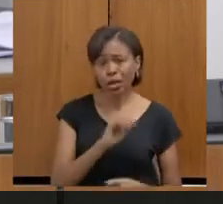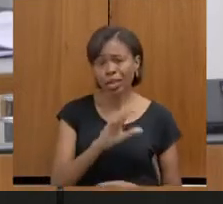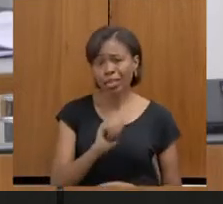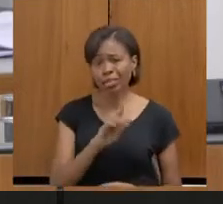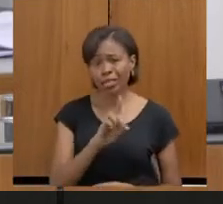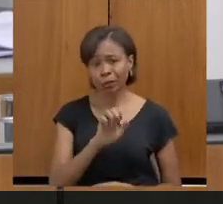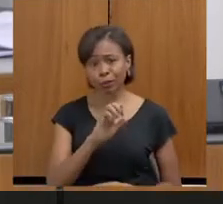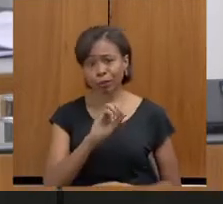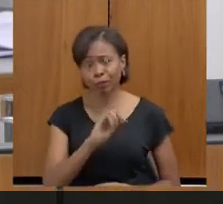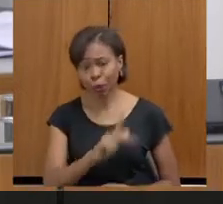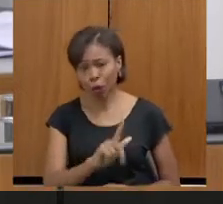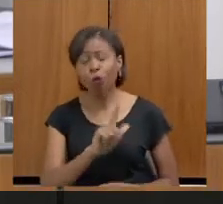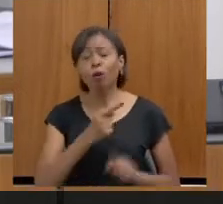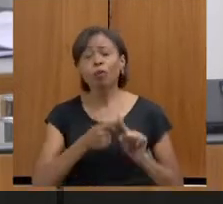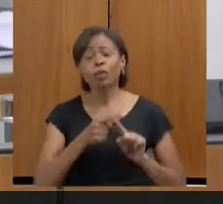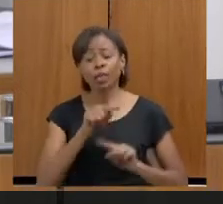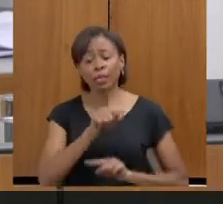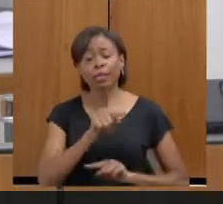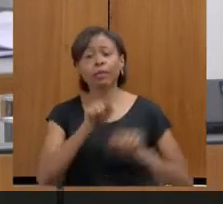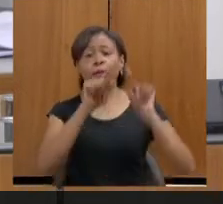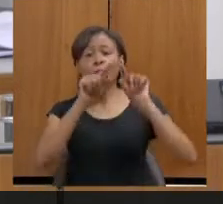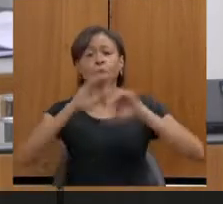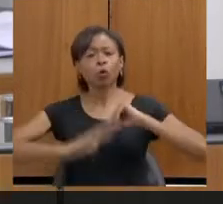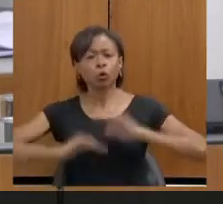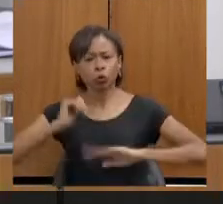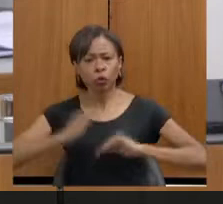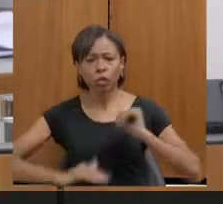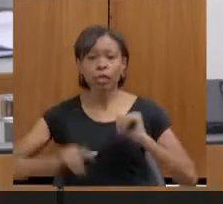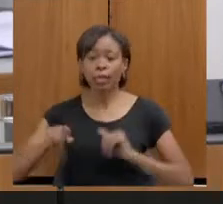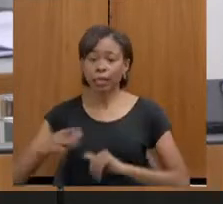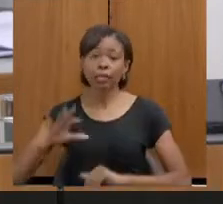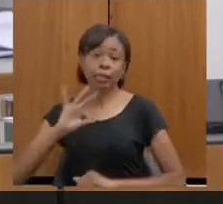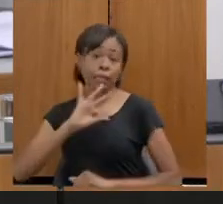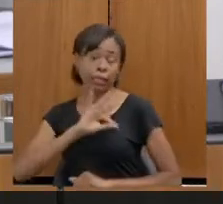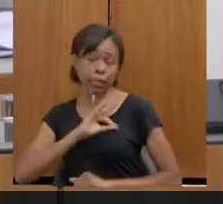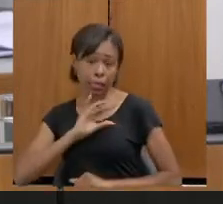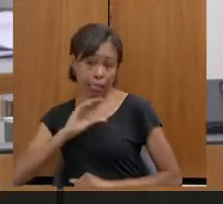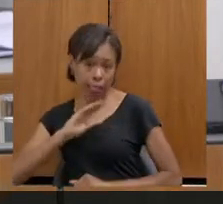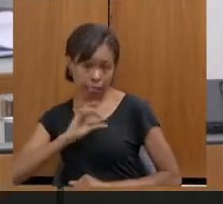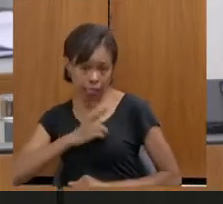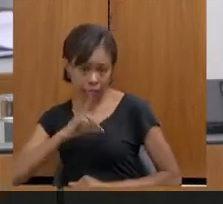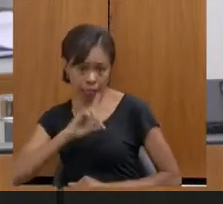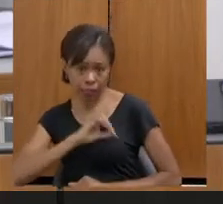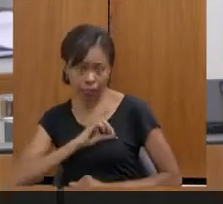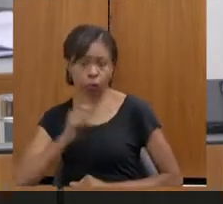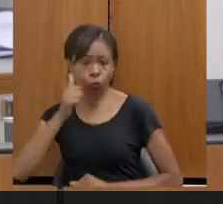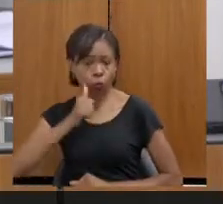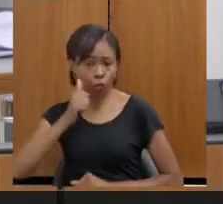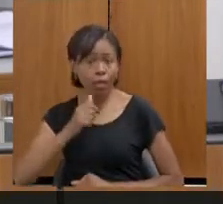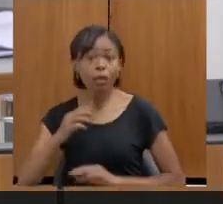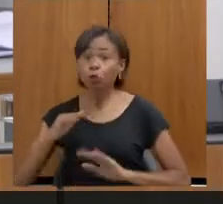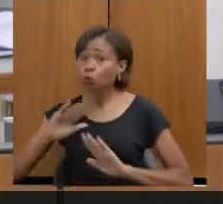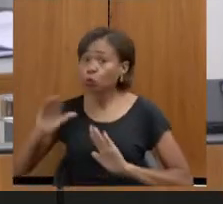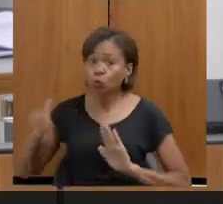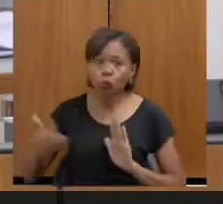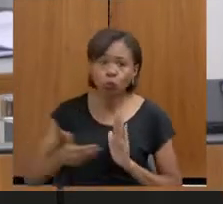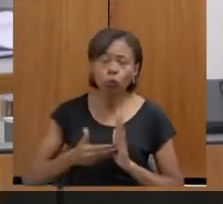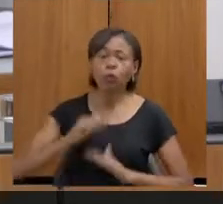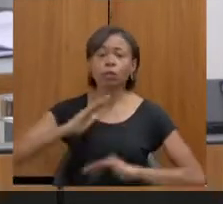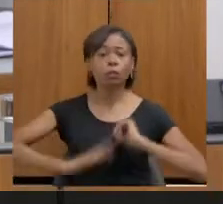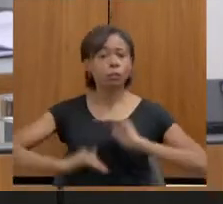profissionais, não só de delegacia de mulheres, mas todos eles, dos nossos plantões por aí, sejam treinados a